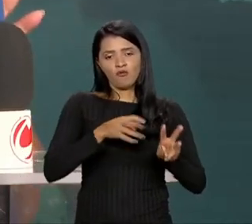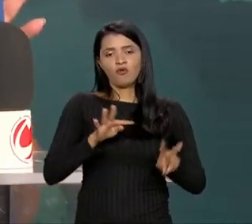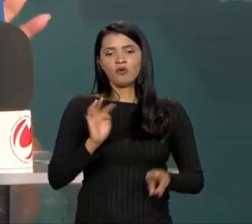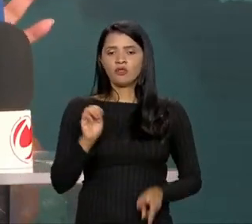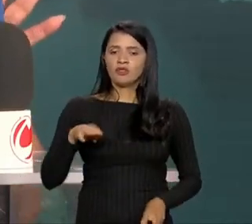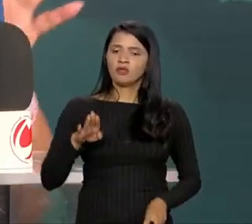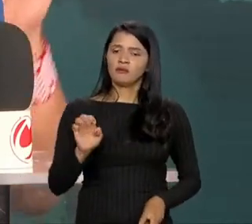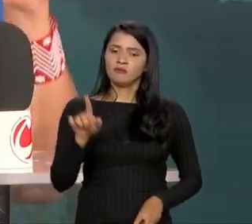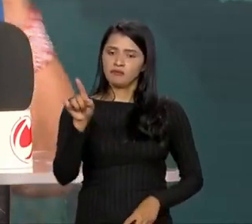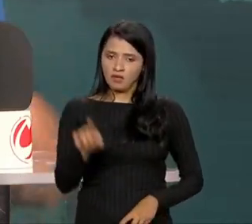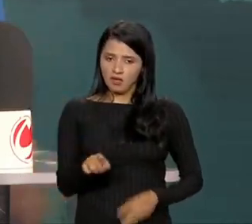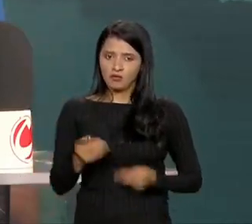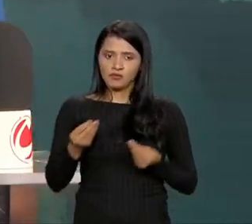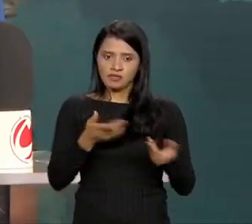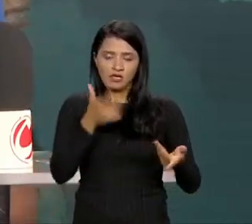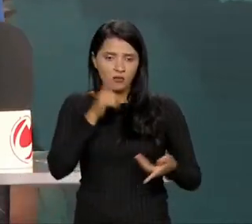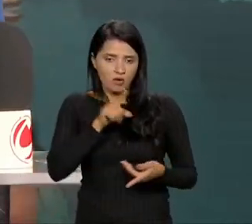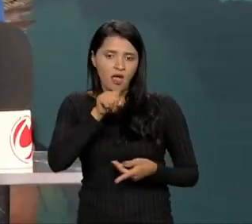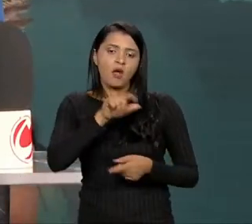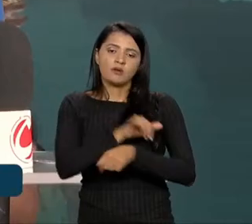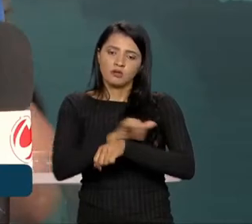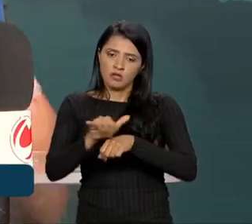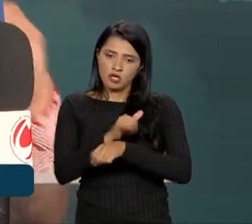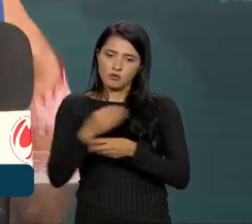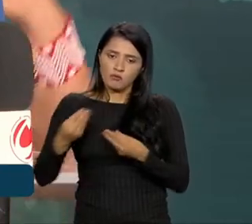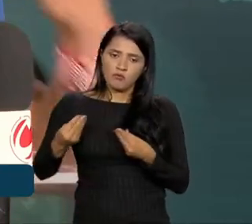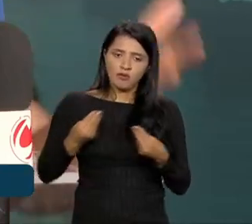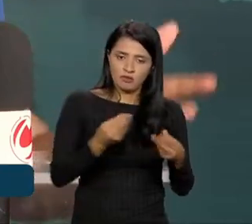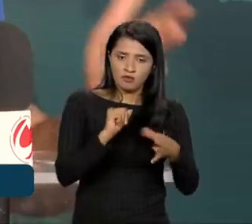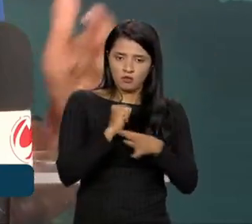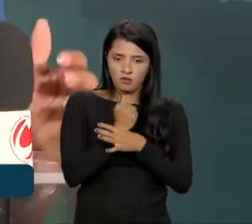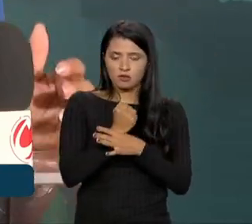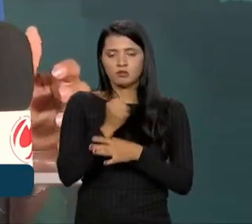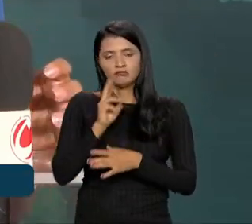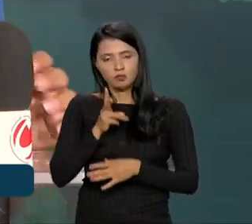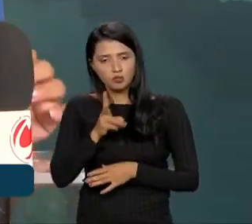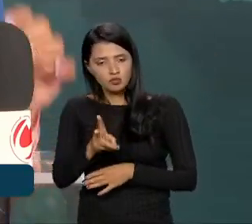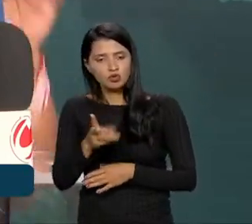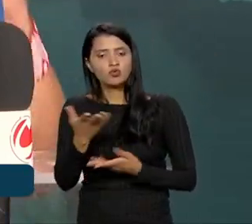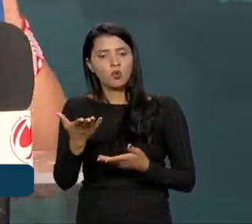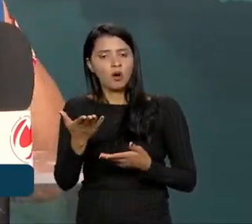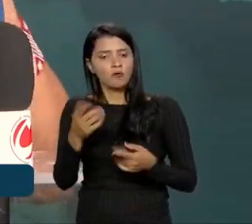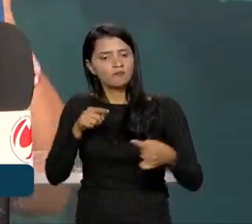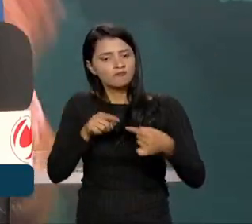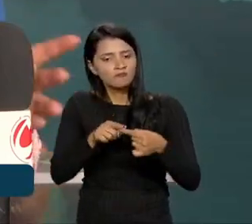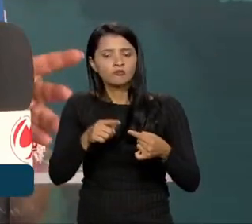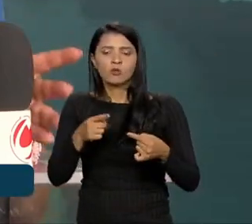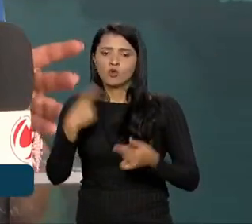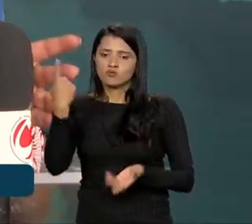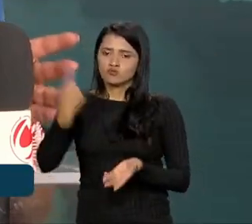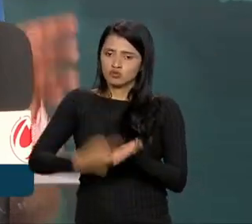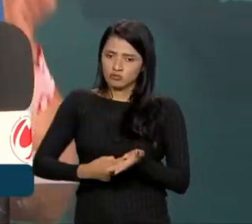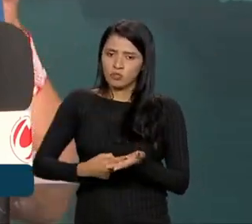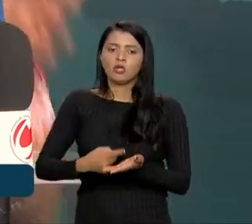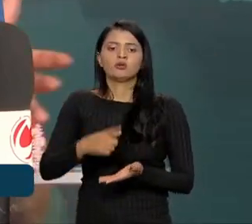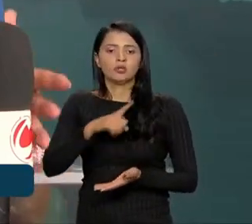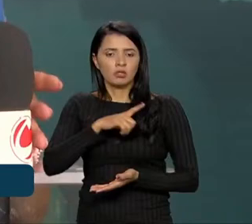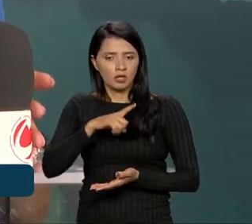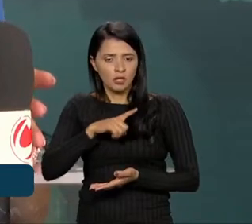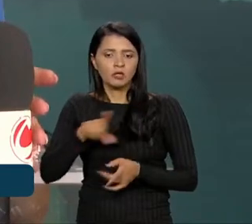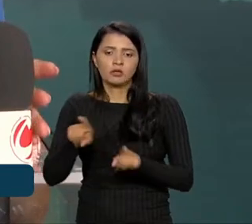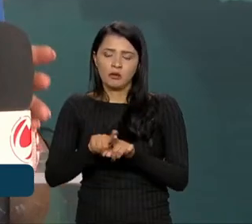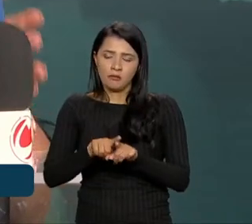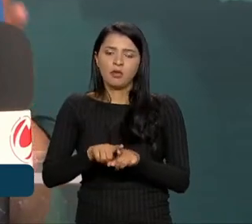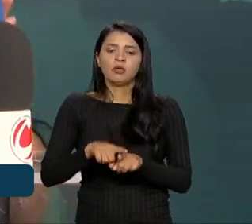medidas para a gente conseguir trazer essa segurança. E vamos continuar avançando com todo o comprometimento que tem também o